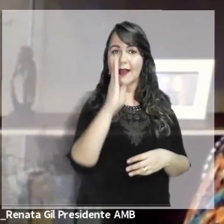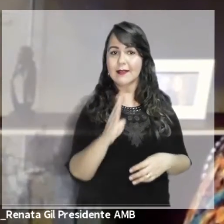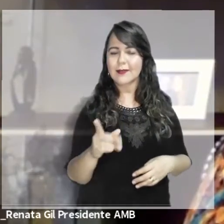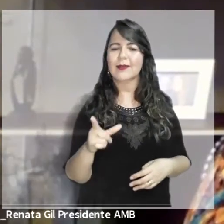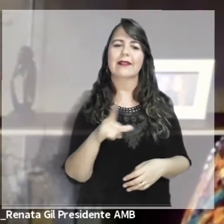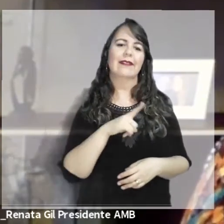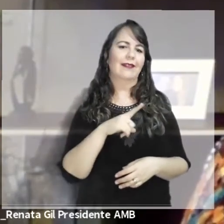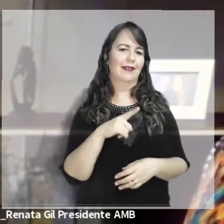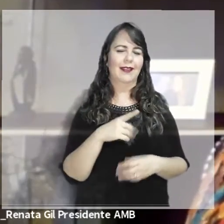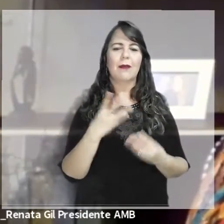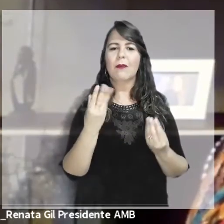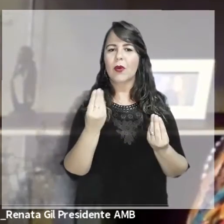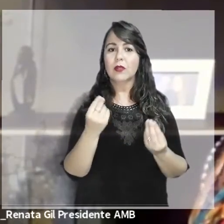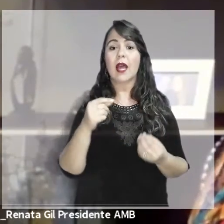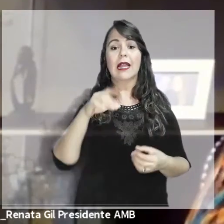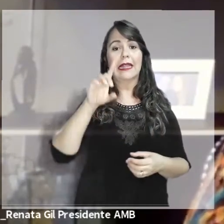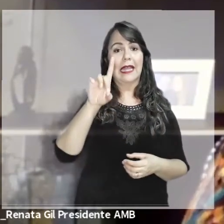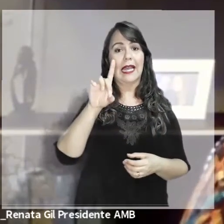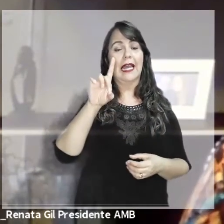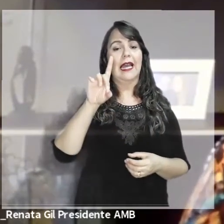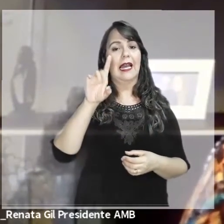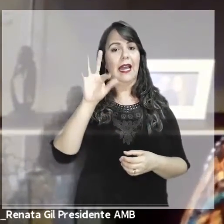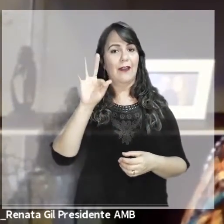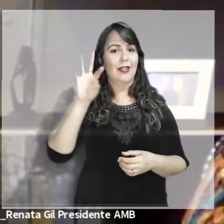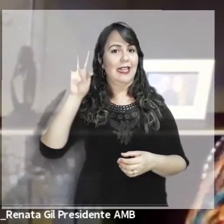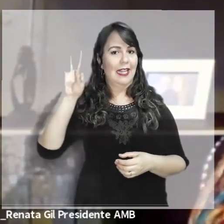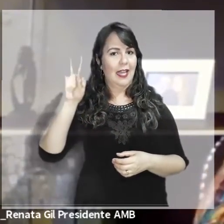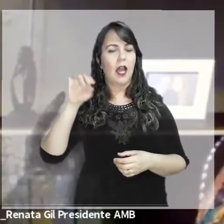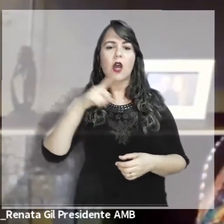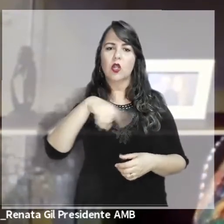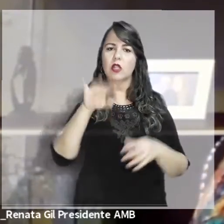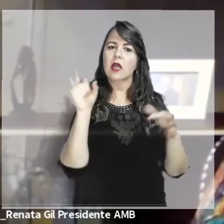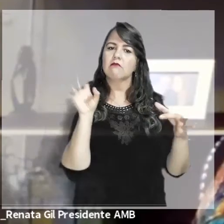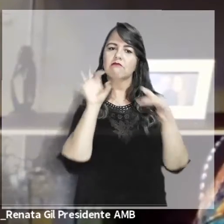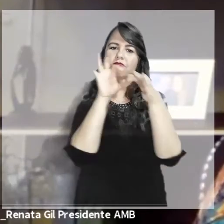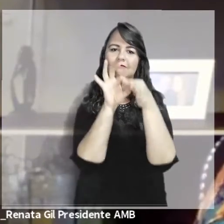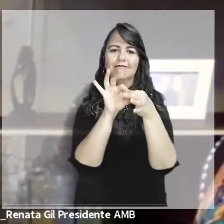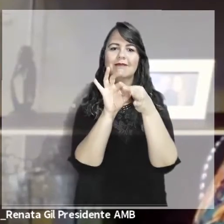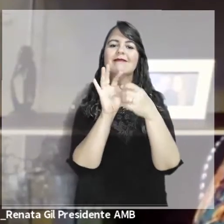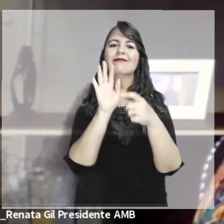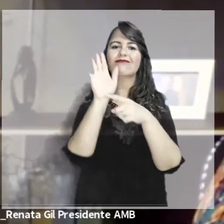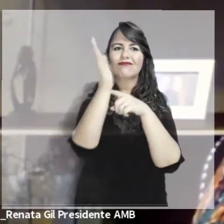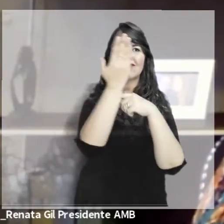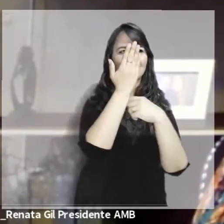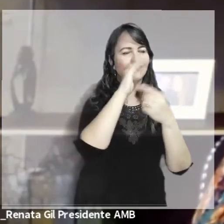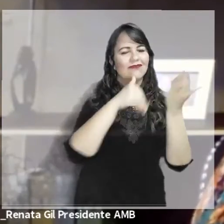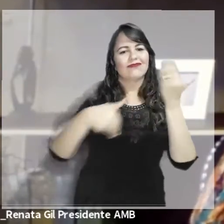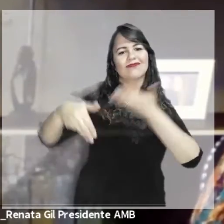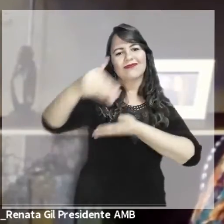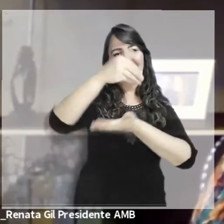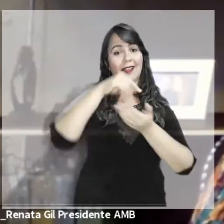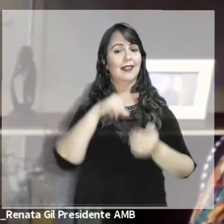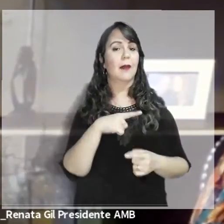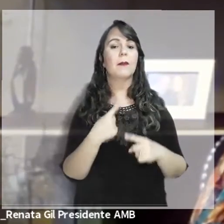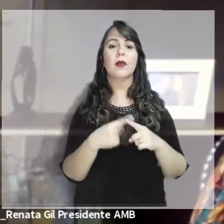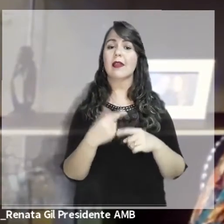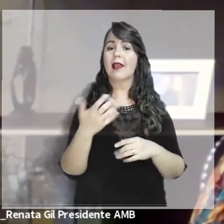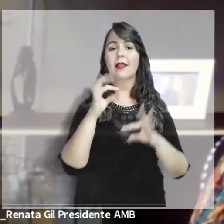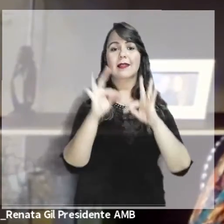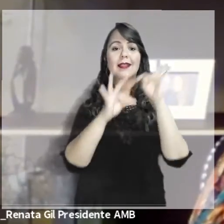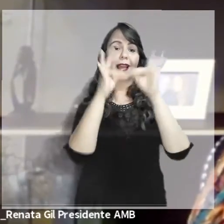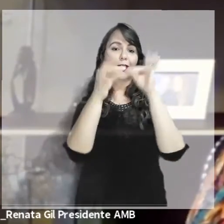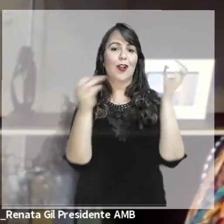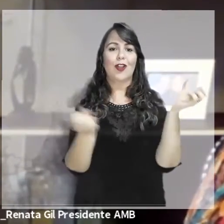TJDFT que nós atuaremos em conjunto com os tribunais e com o Conselho Nacional de Justiça para trazer a